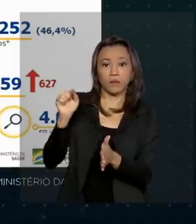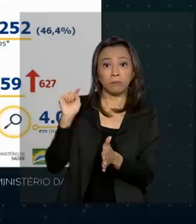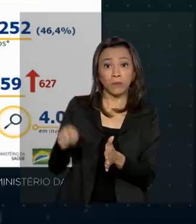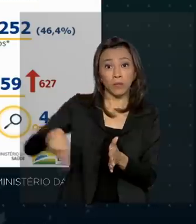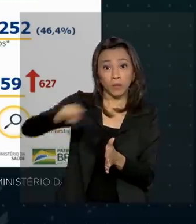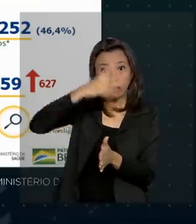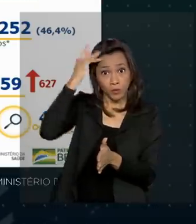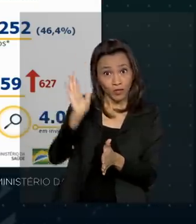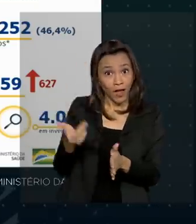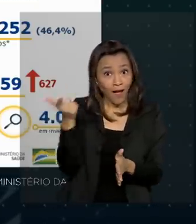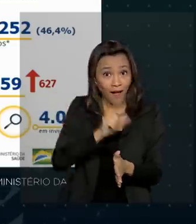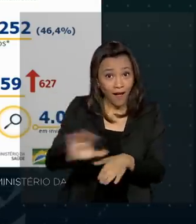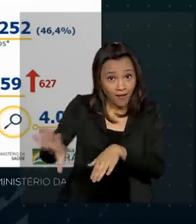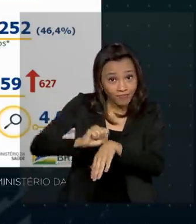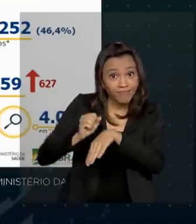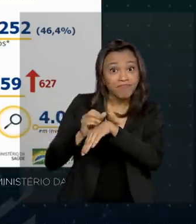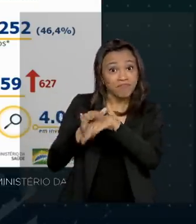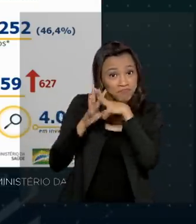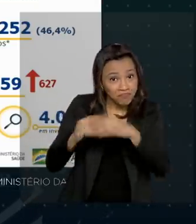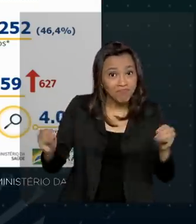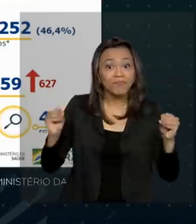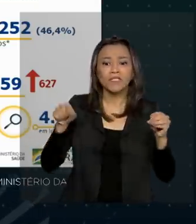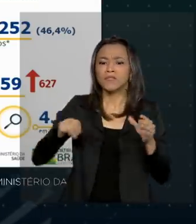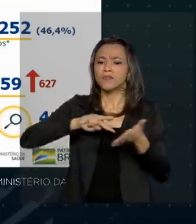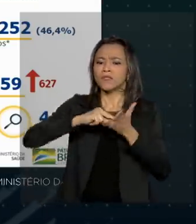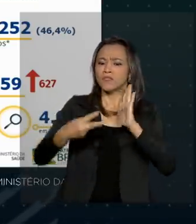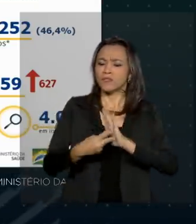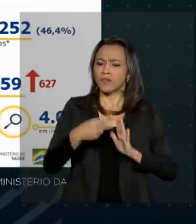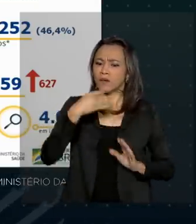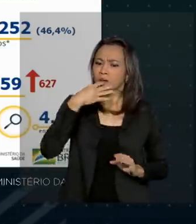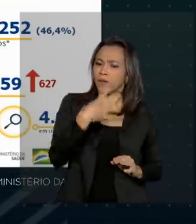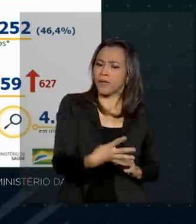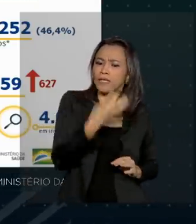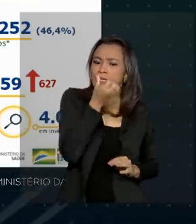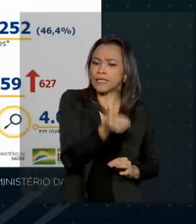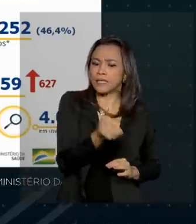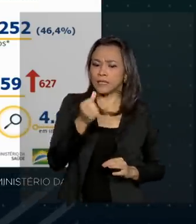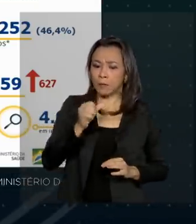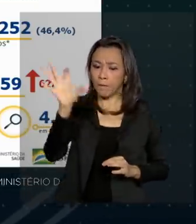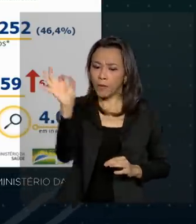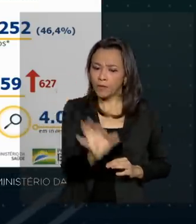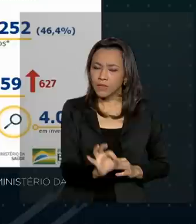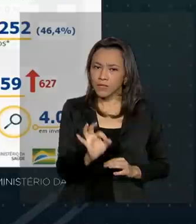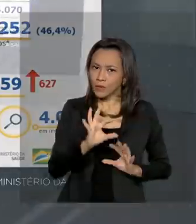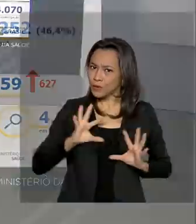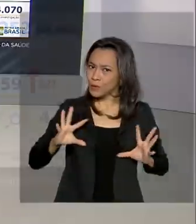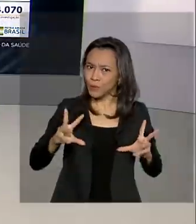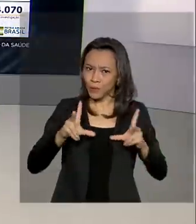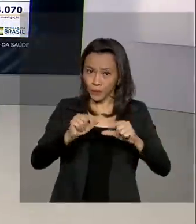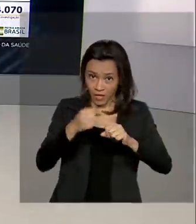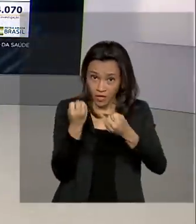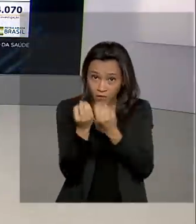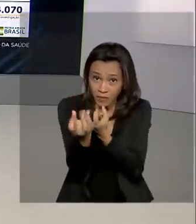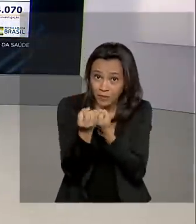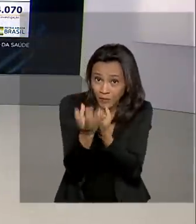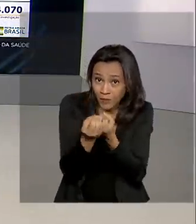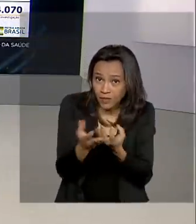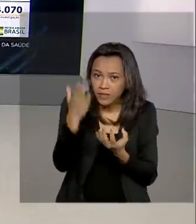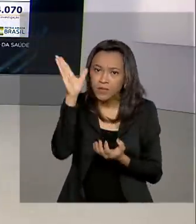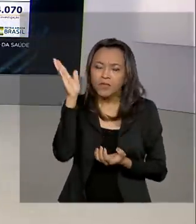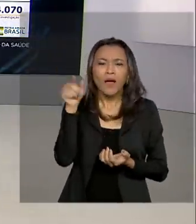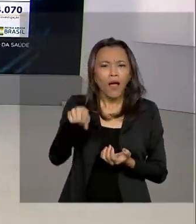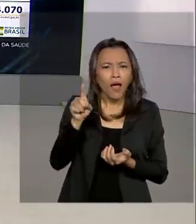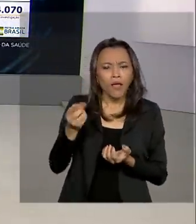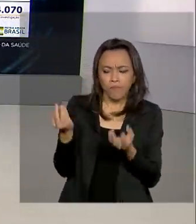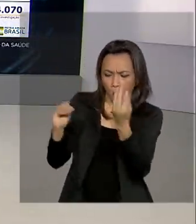curadas do coronavírus, número que representa 46% do total de casos confirmados. As informações atualizadas pelo